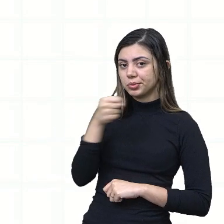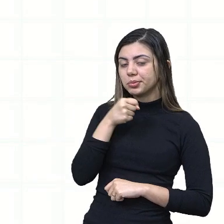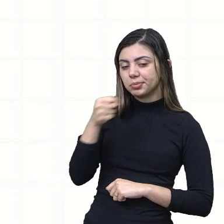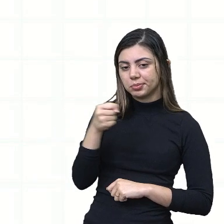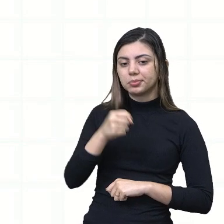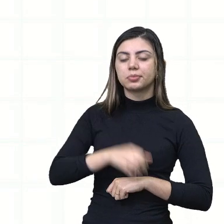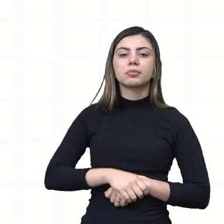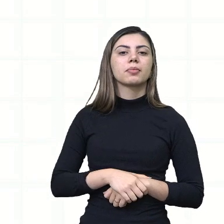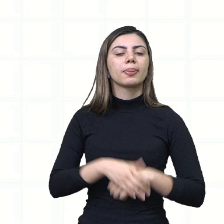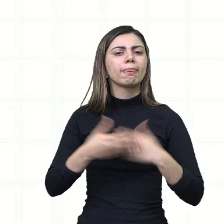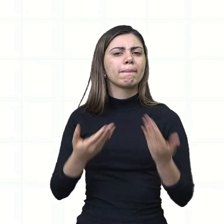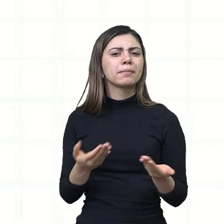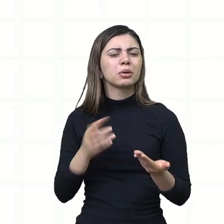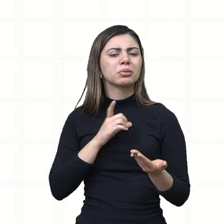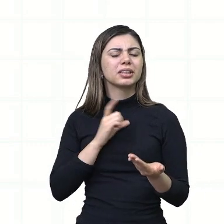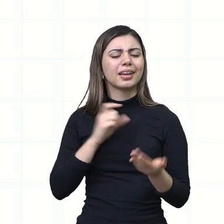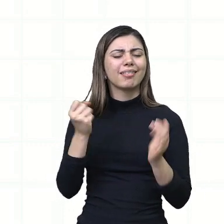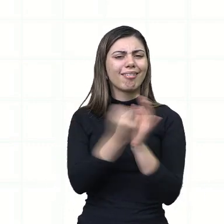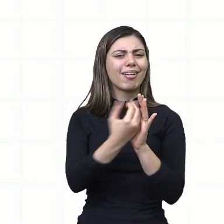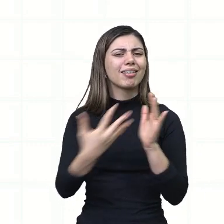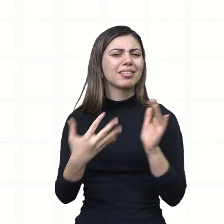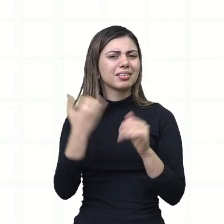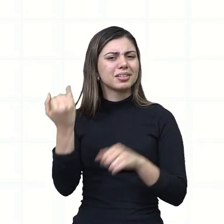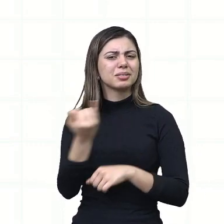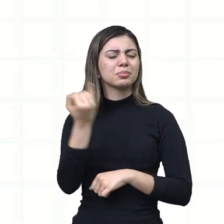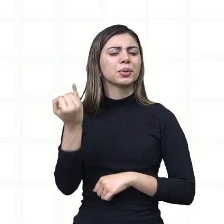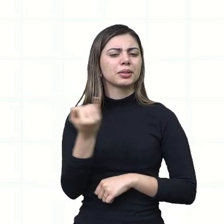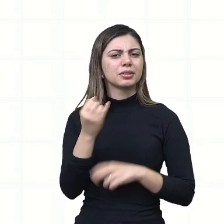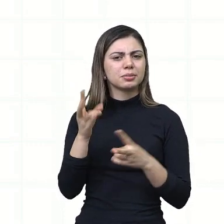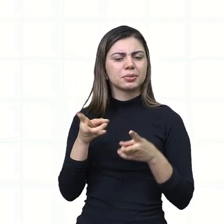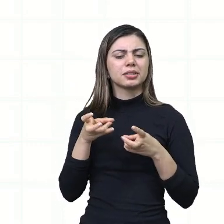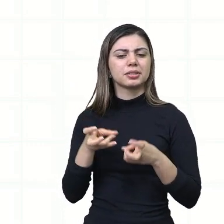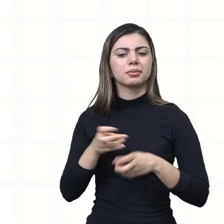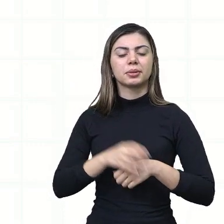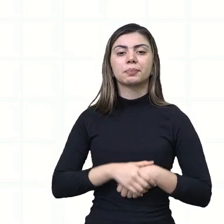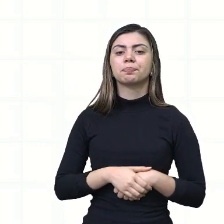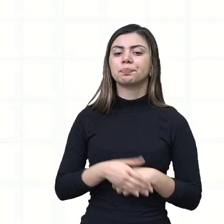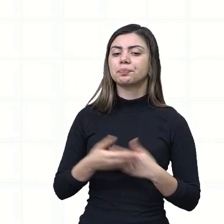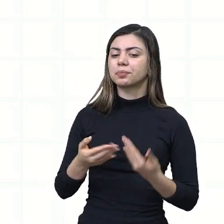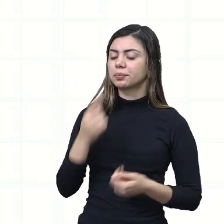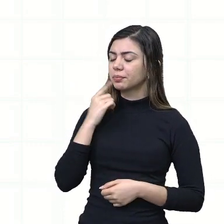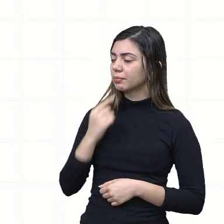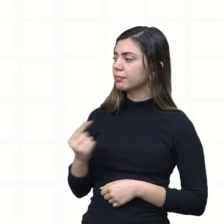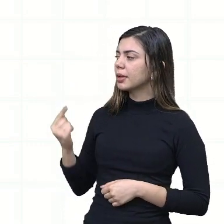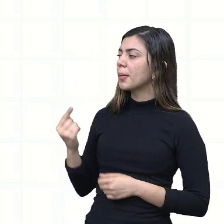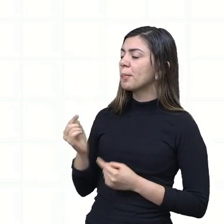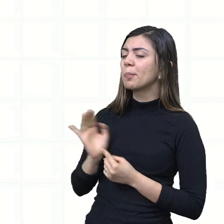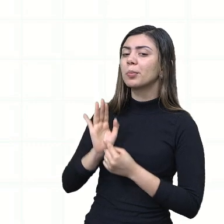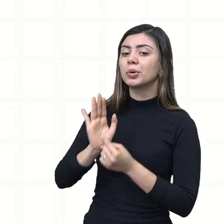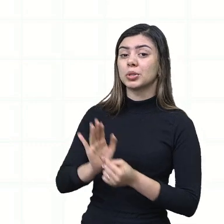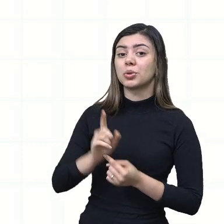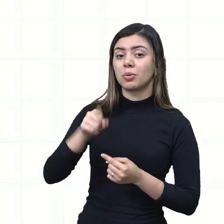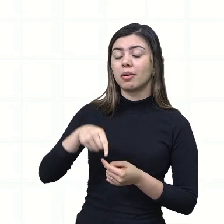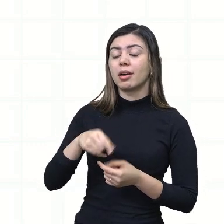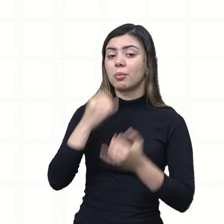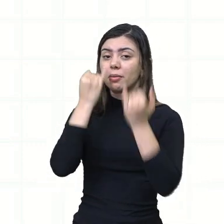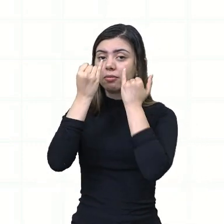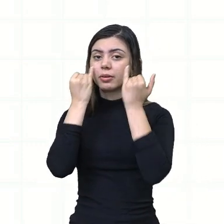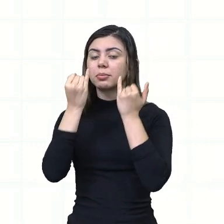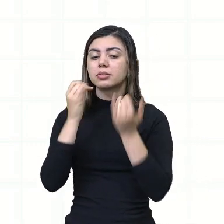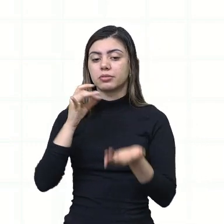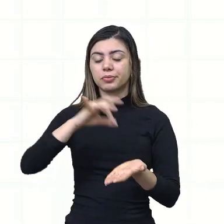pontos importantes daqui que ele apresenta pra nós, pato verídico, né?